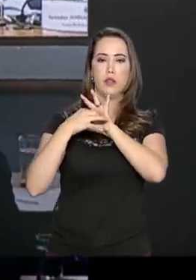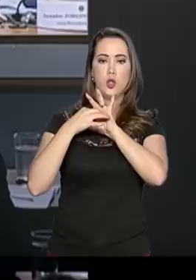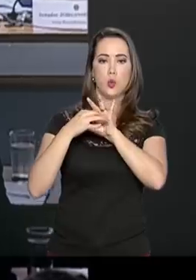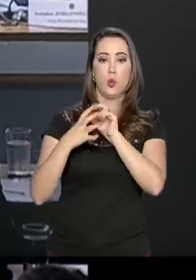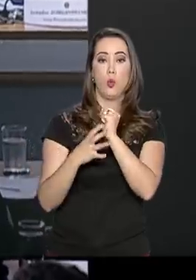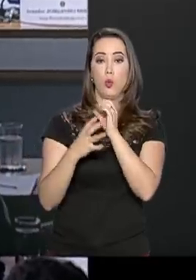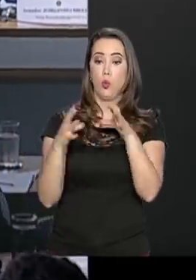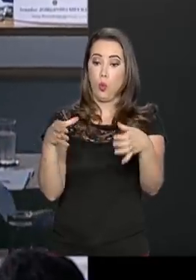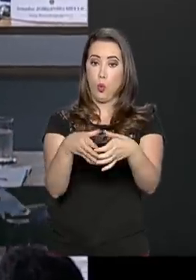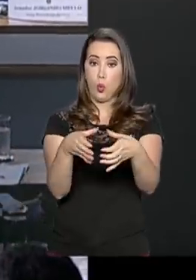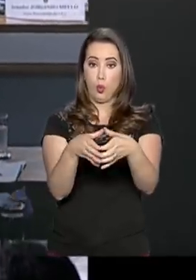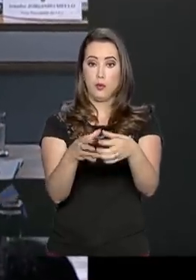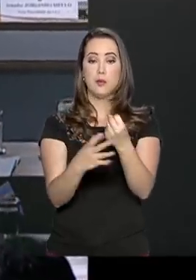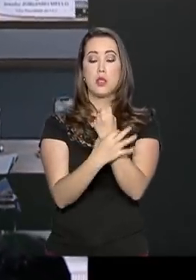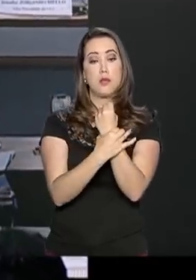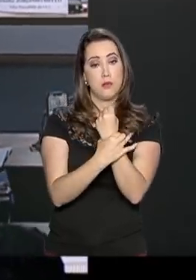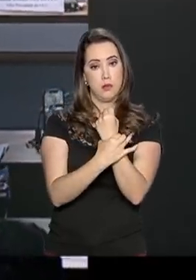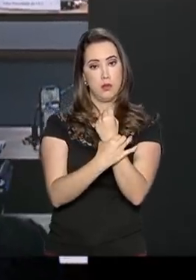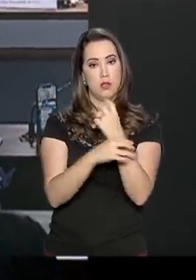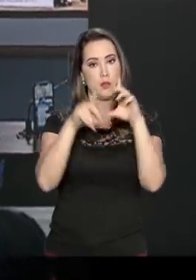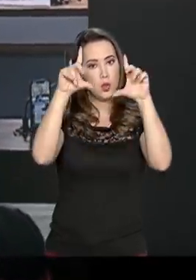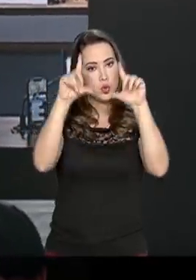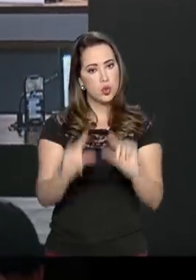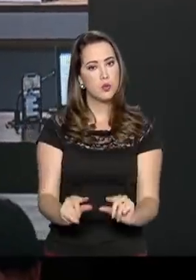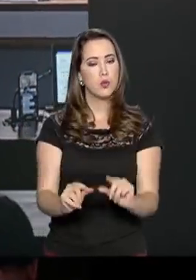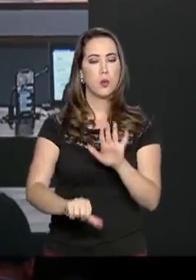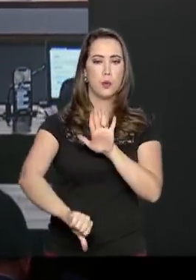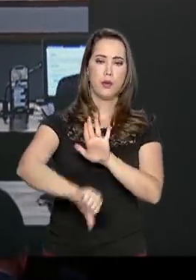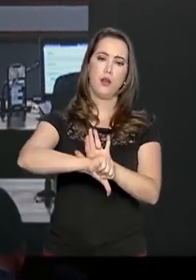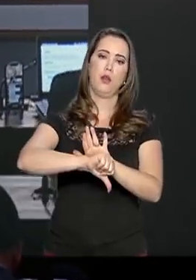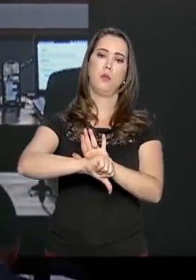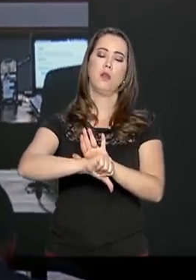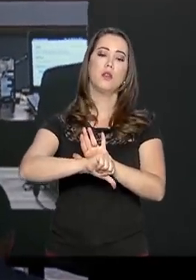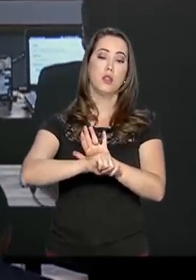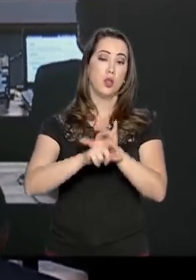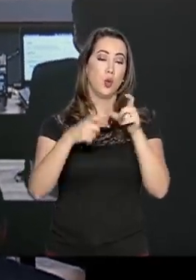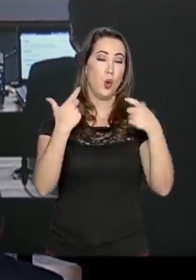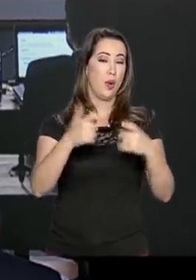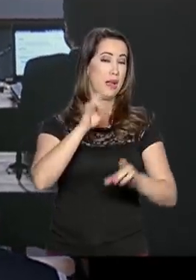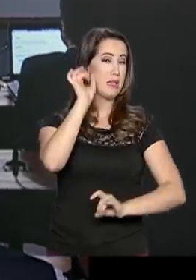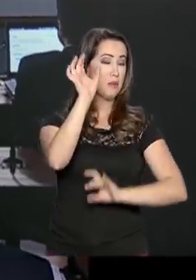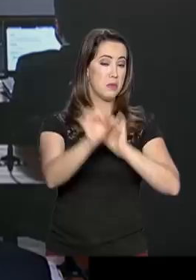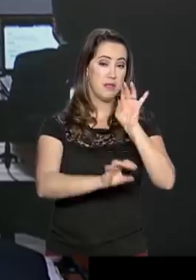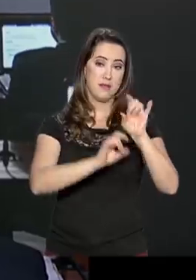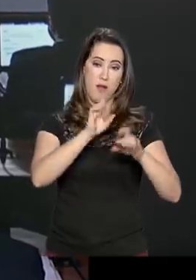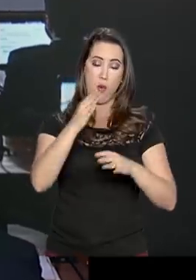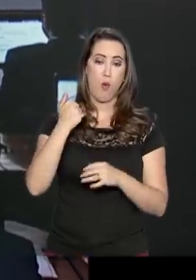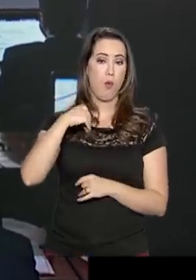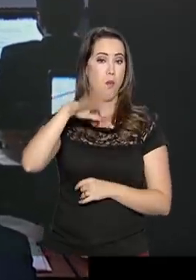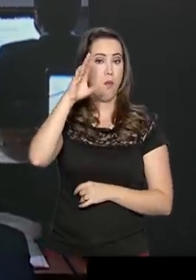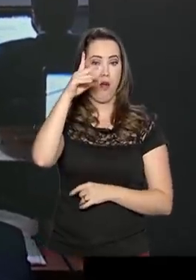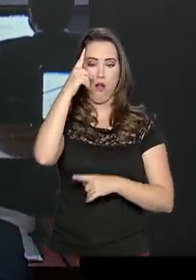para redução drástica da criminalidade em áreas especialmente afetadas.